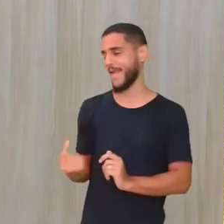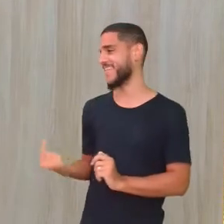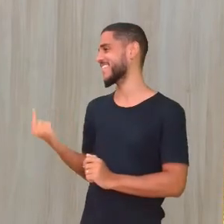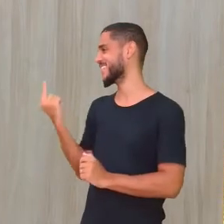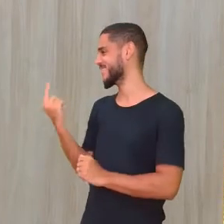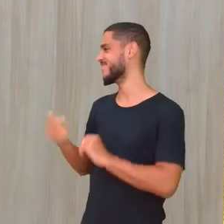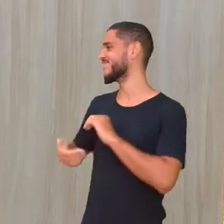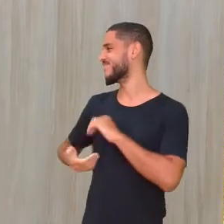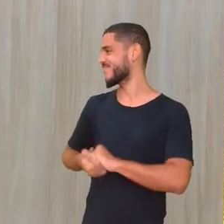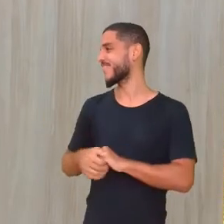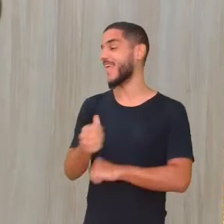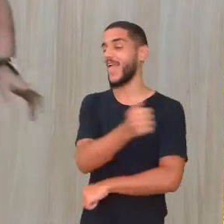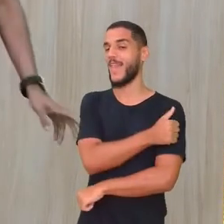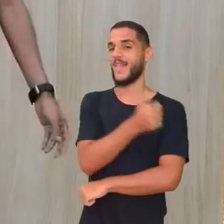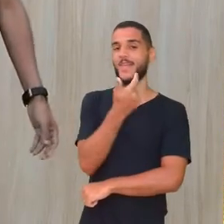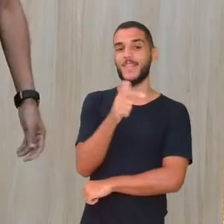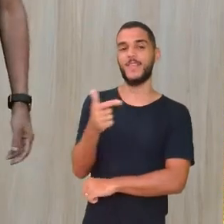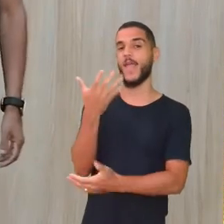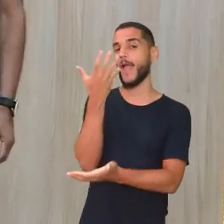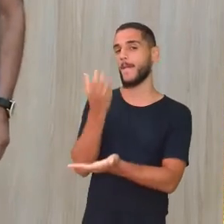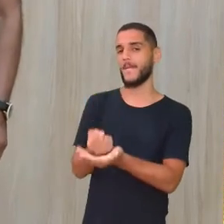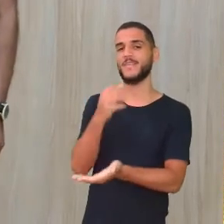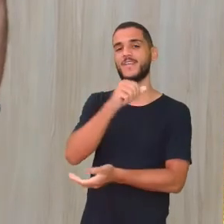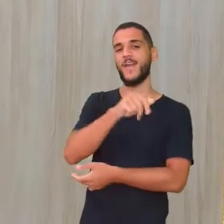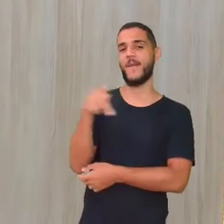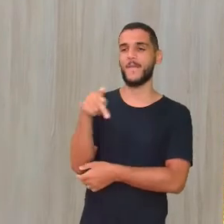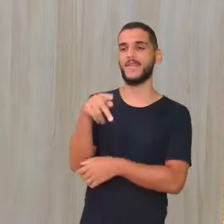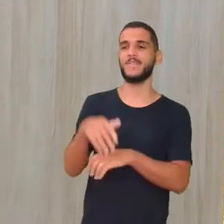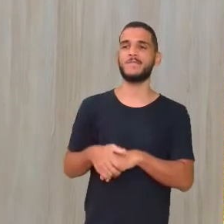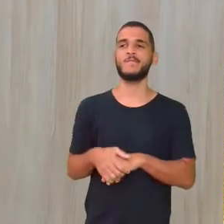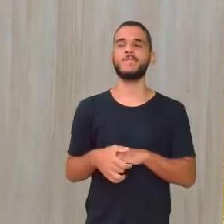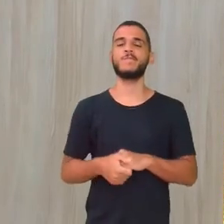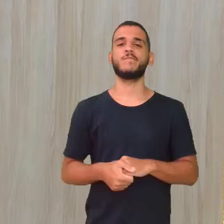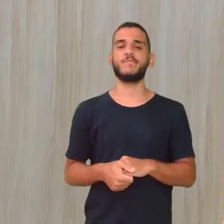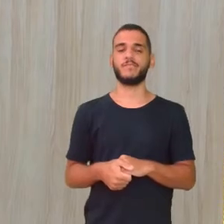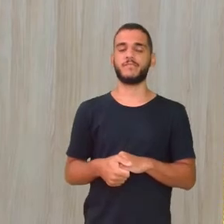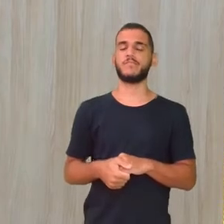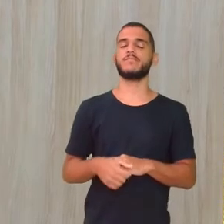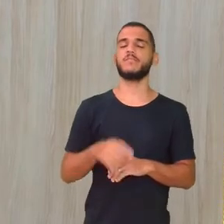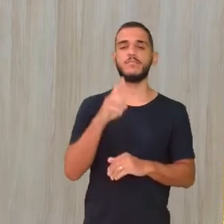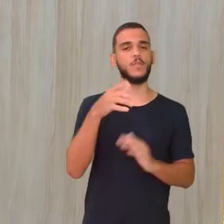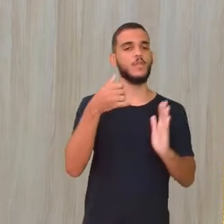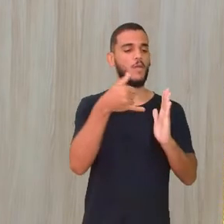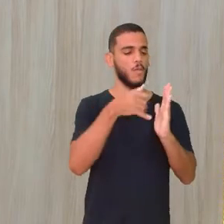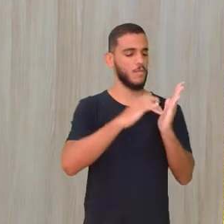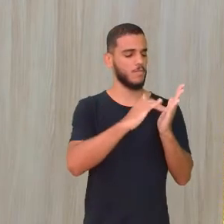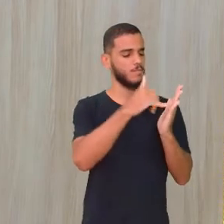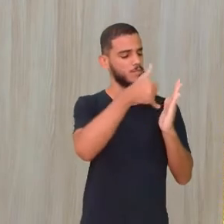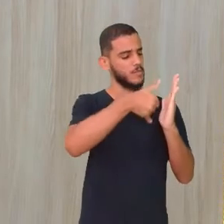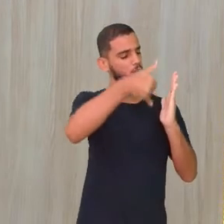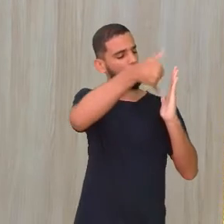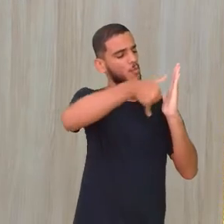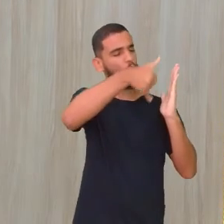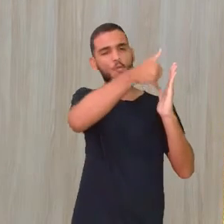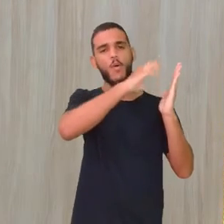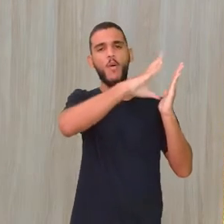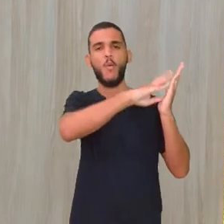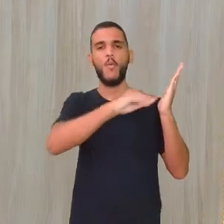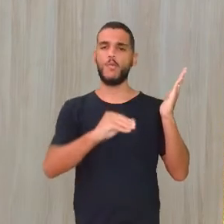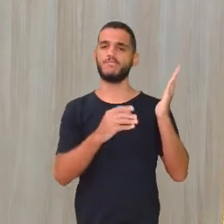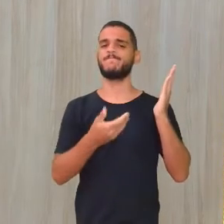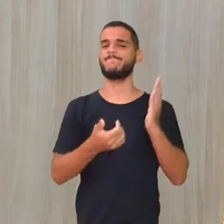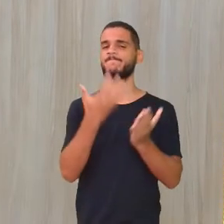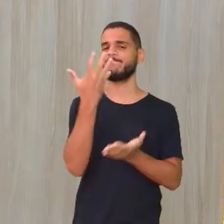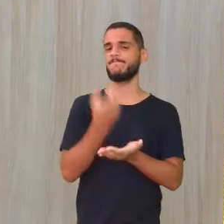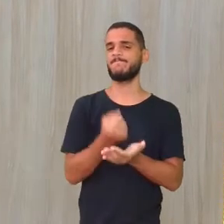esses nossos alunos que não tem ainda Baixar esse aplicativo ó, aqui ó, você vem aqui Isso, coloca a câmera do teu celular